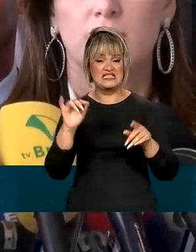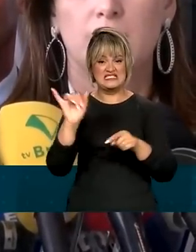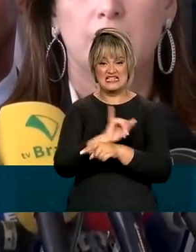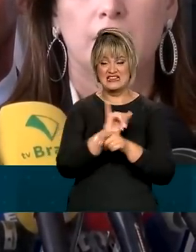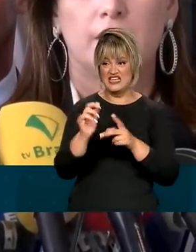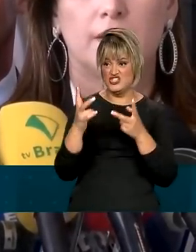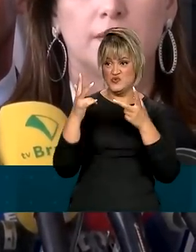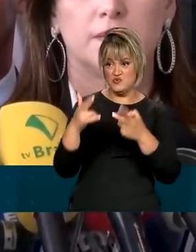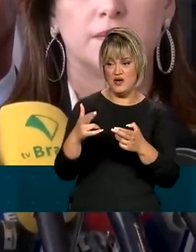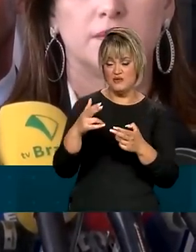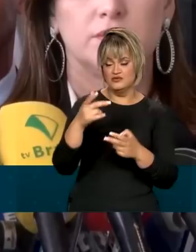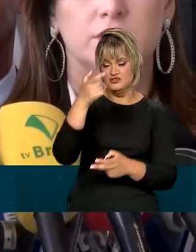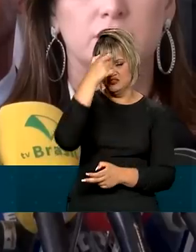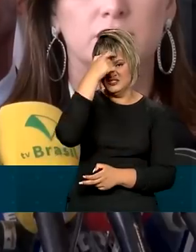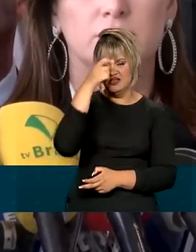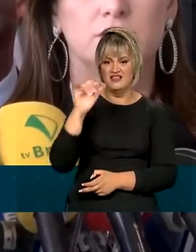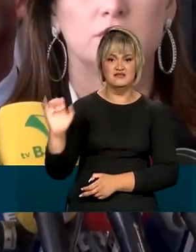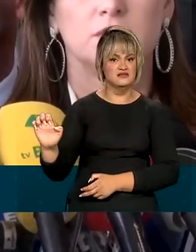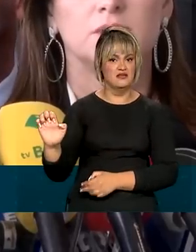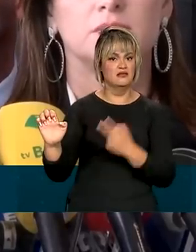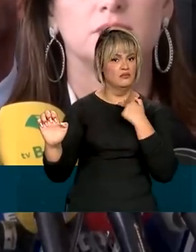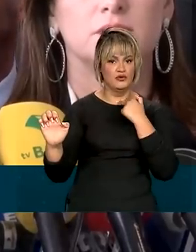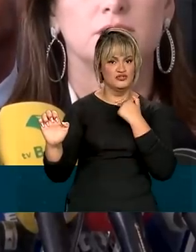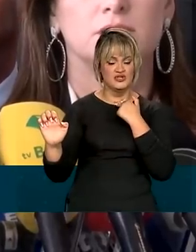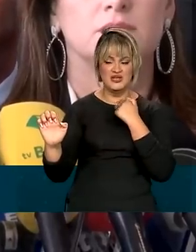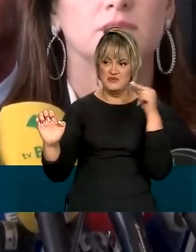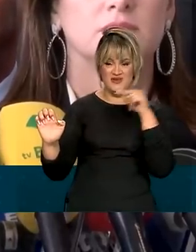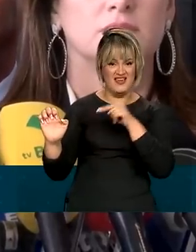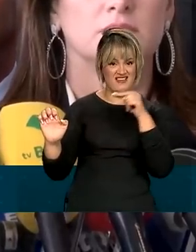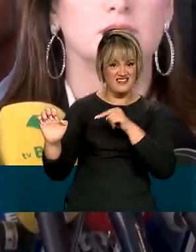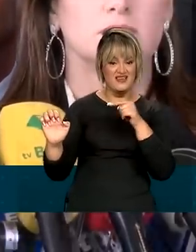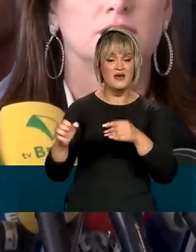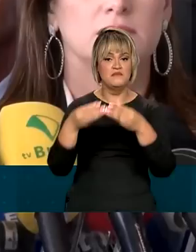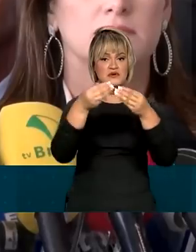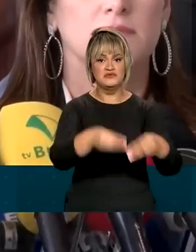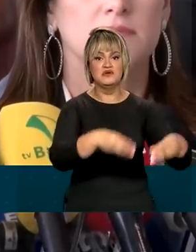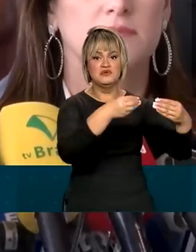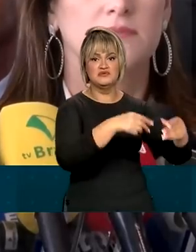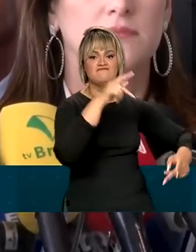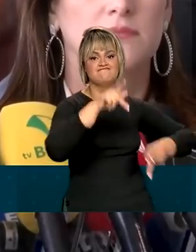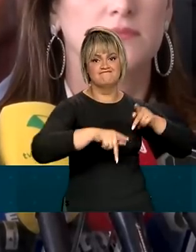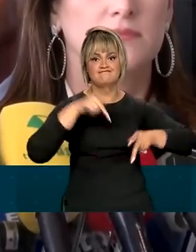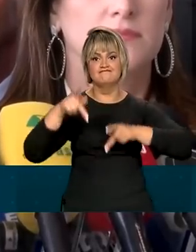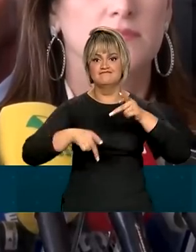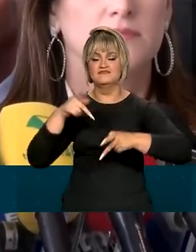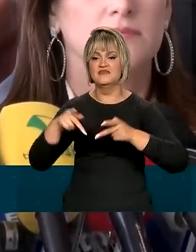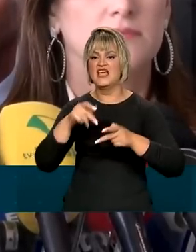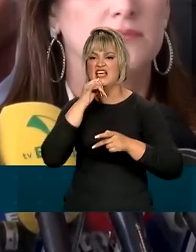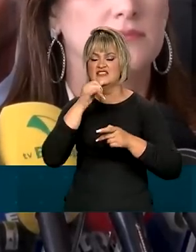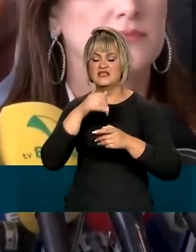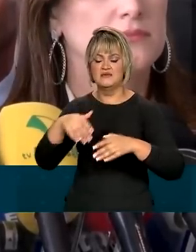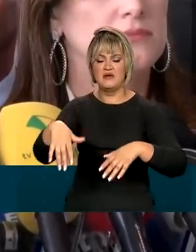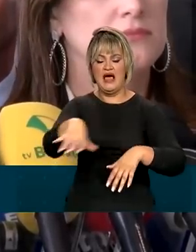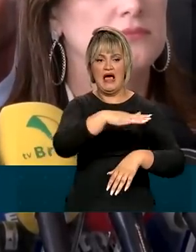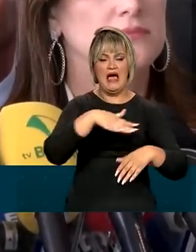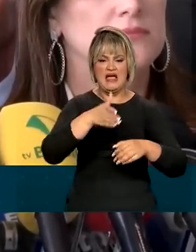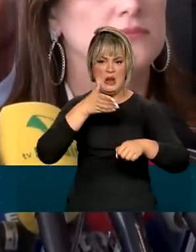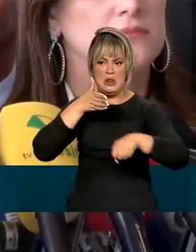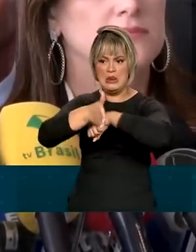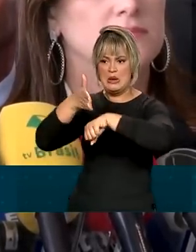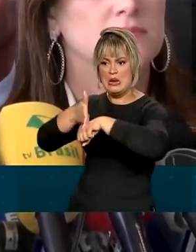não podem ser os da esquerda, que sempre prejudicaram a população, como invasão de propriedades,